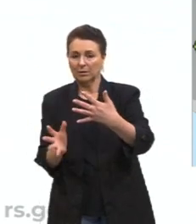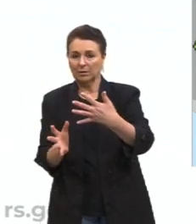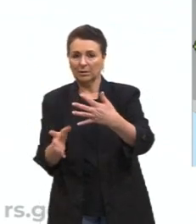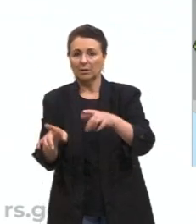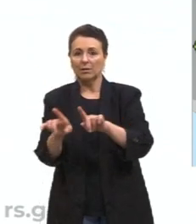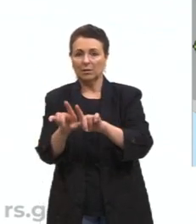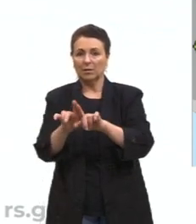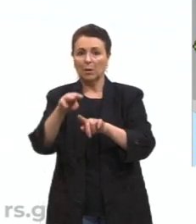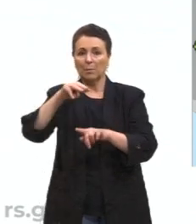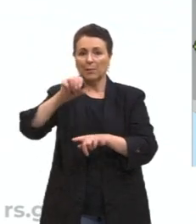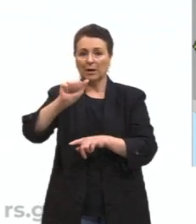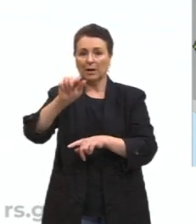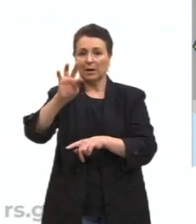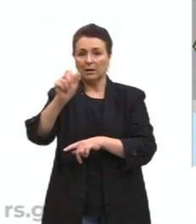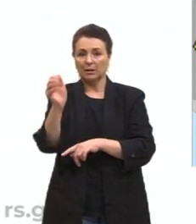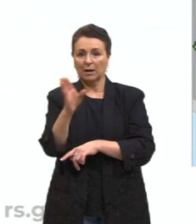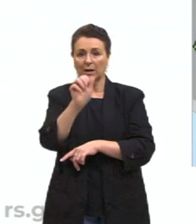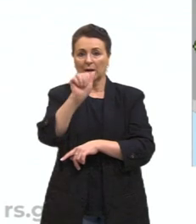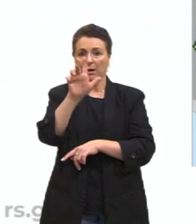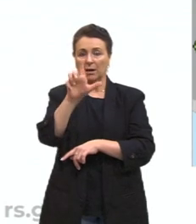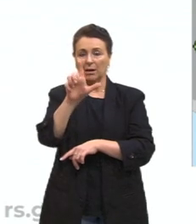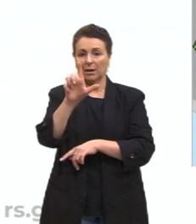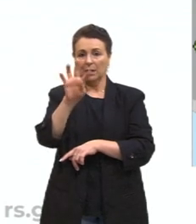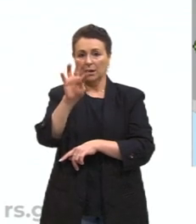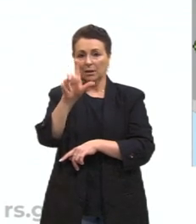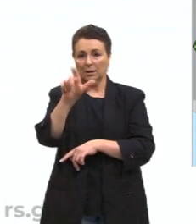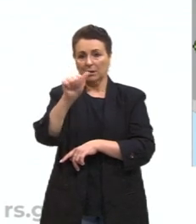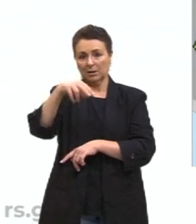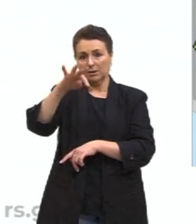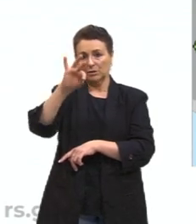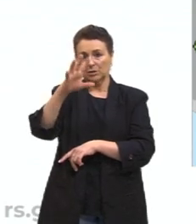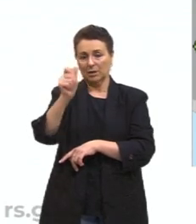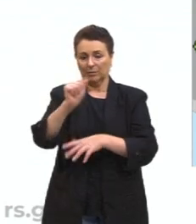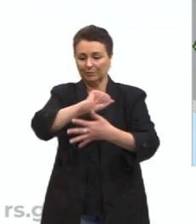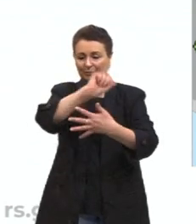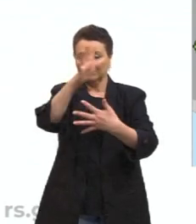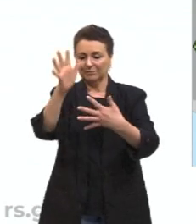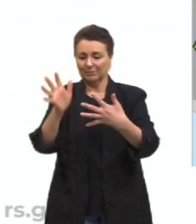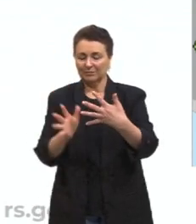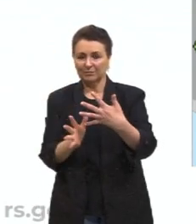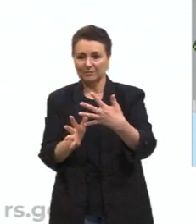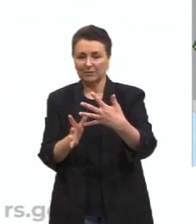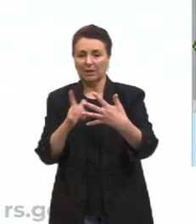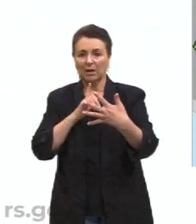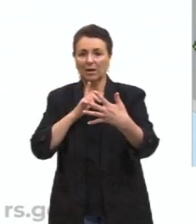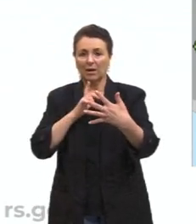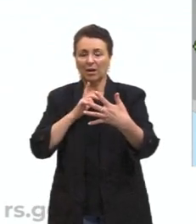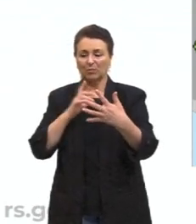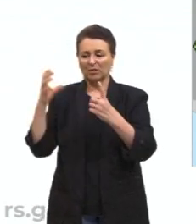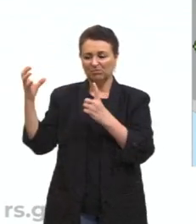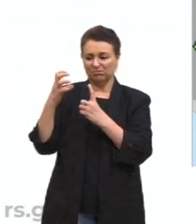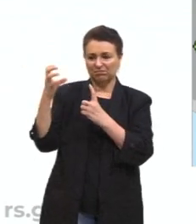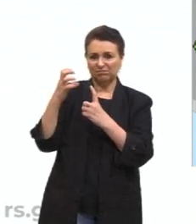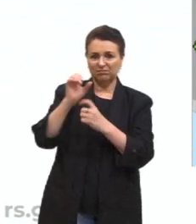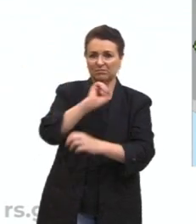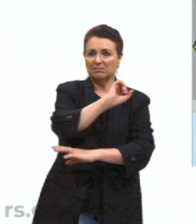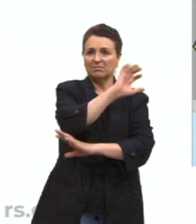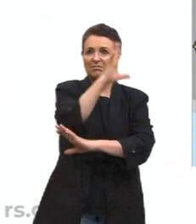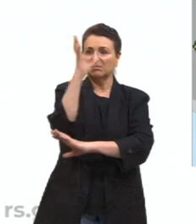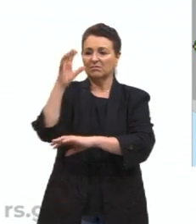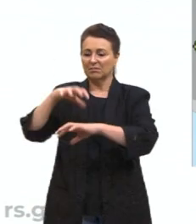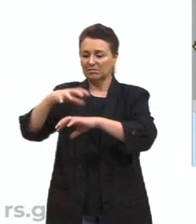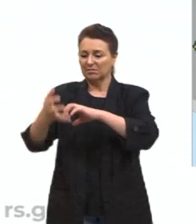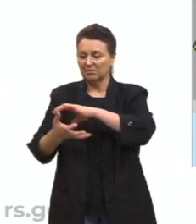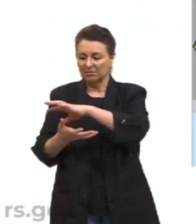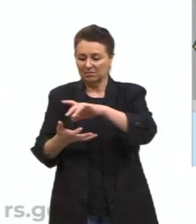Em alguns estados, todo esse processo que vai ocorrendo, que é essa questão, essa agressão ao meio ambiente que a gente vem discutindo, né, professor Douglas? Sim,